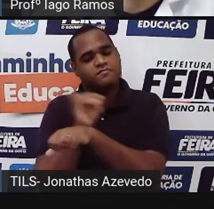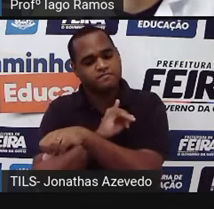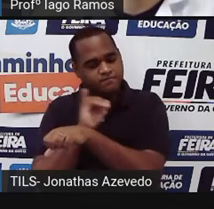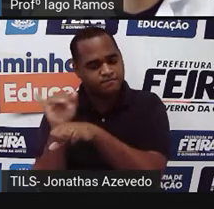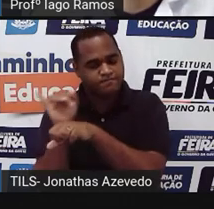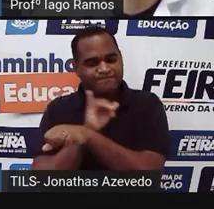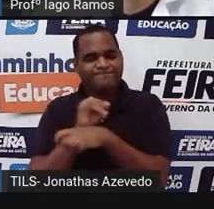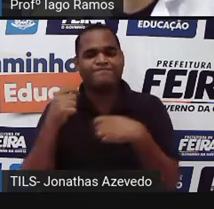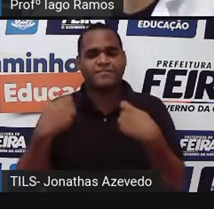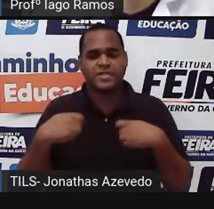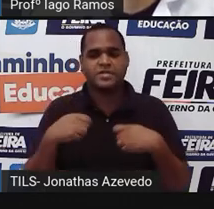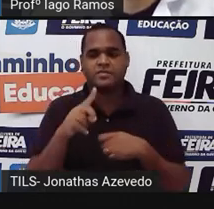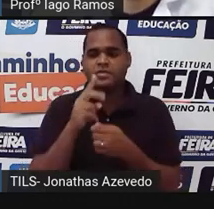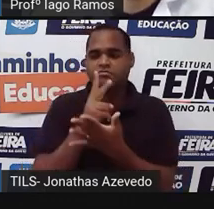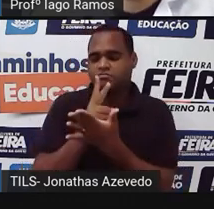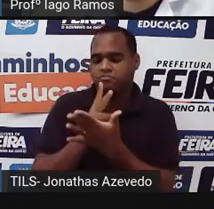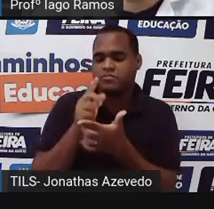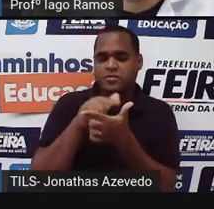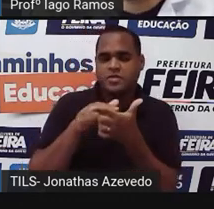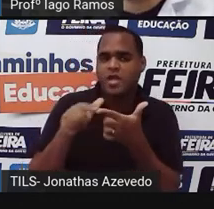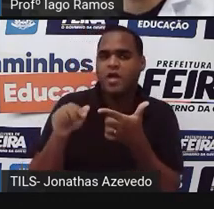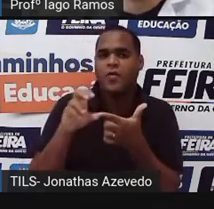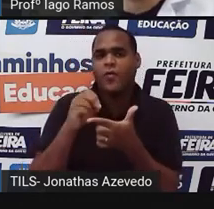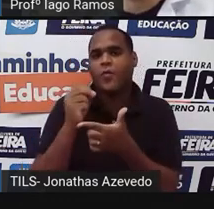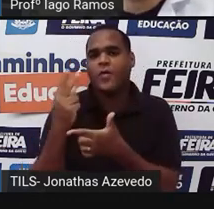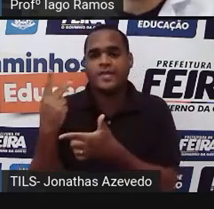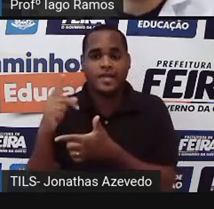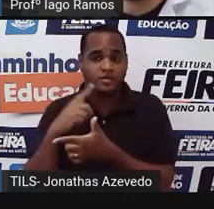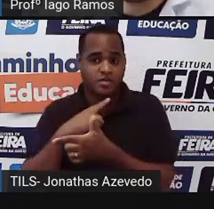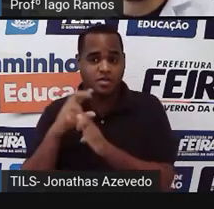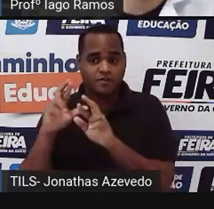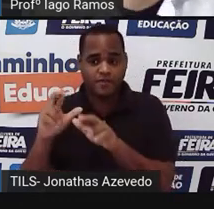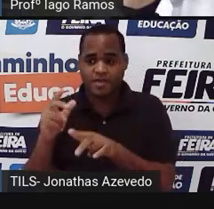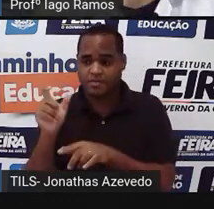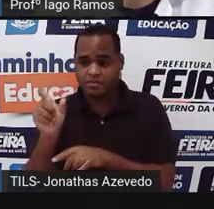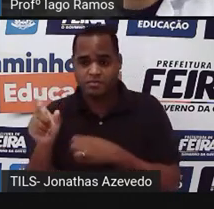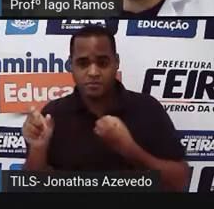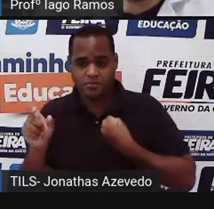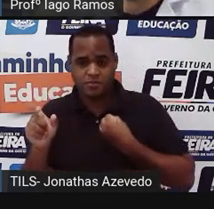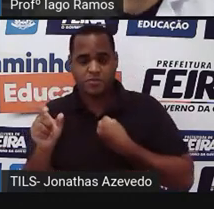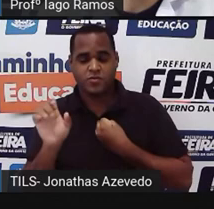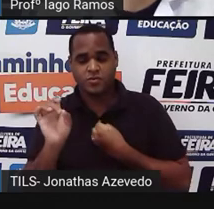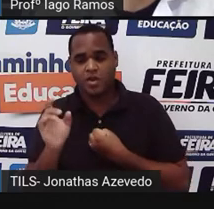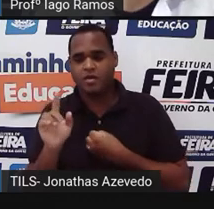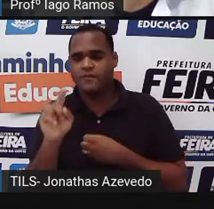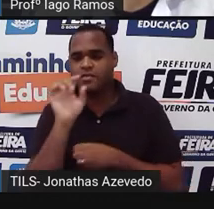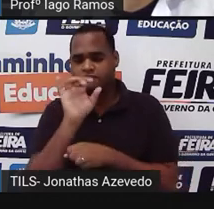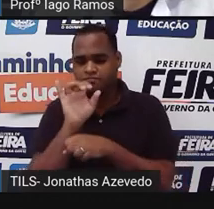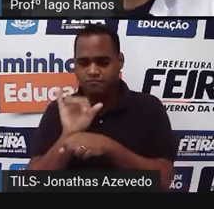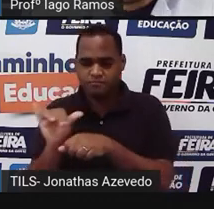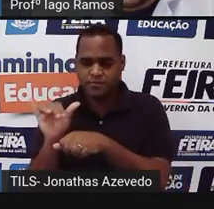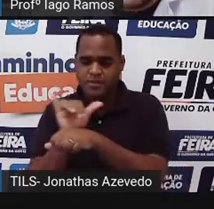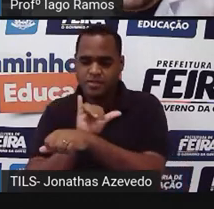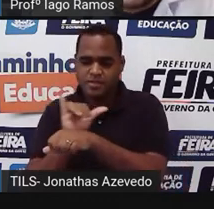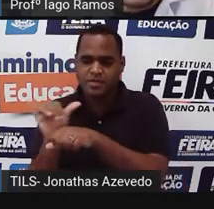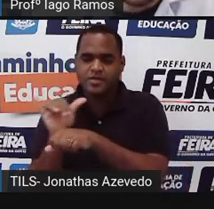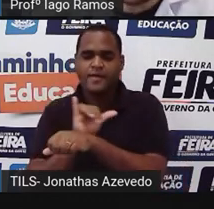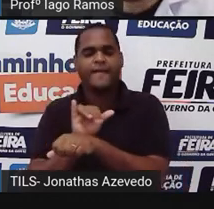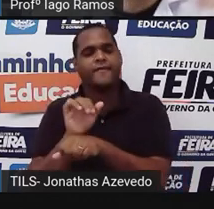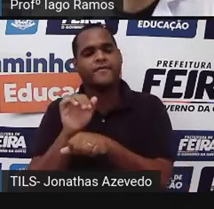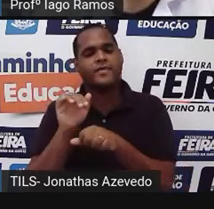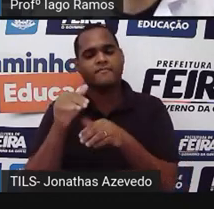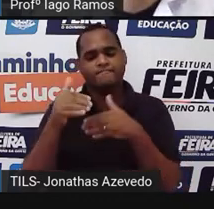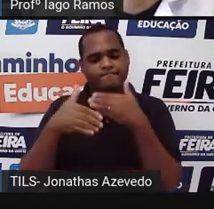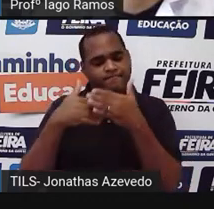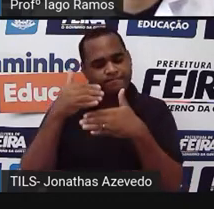sempre que você for fazer uma divisão onde o divisor é de um algarismo só tenta usar a estratégia e aí conforme você